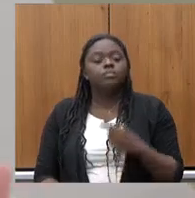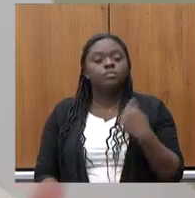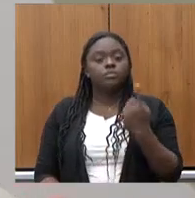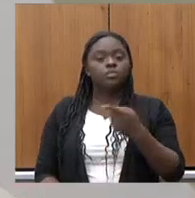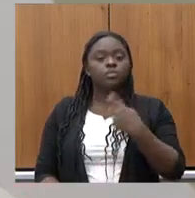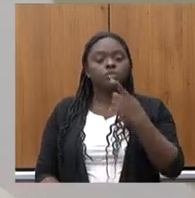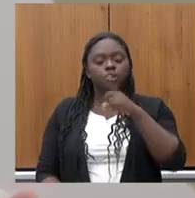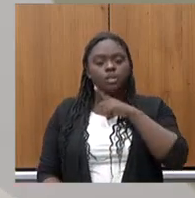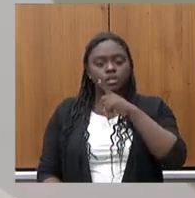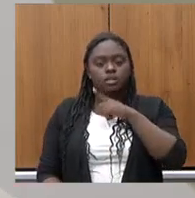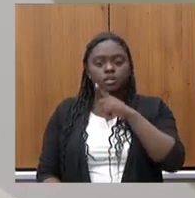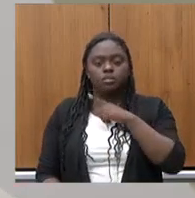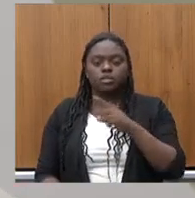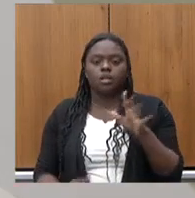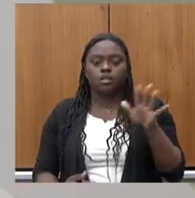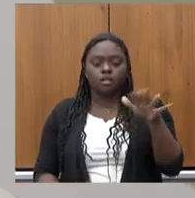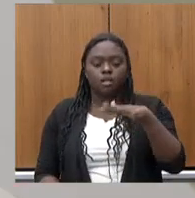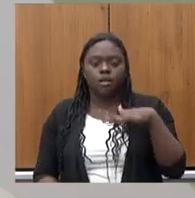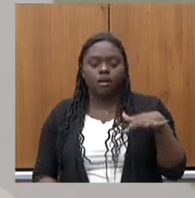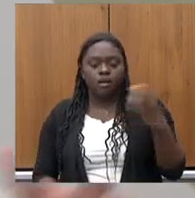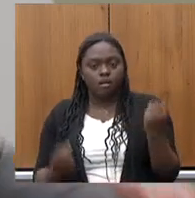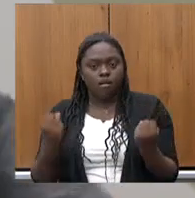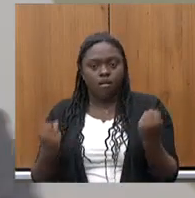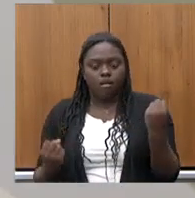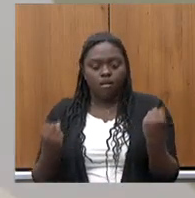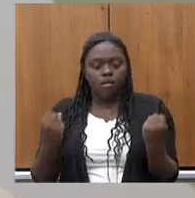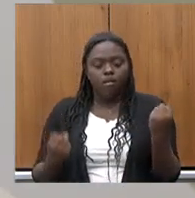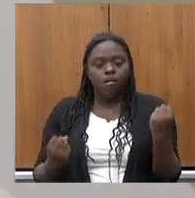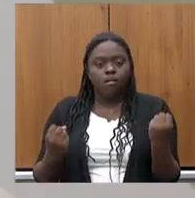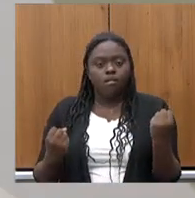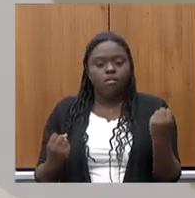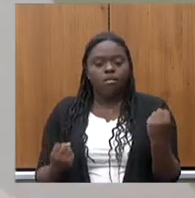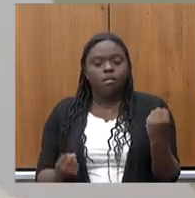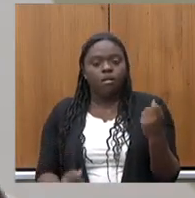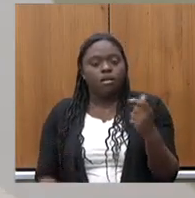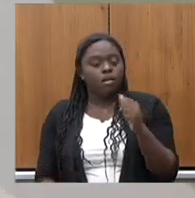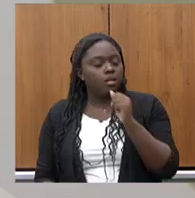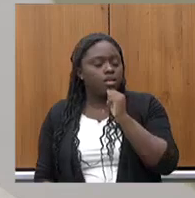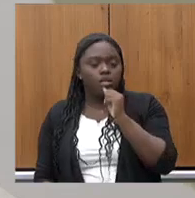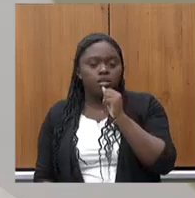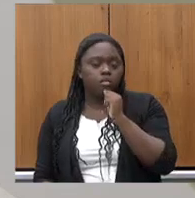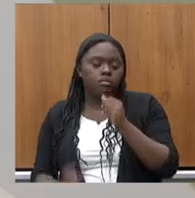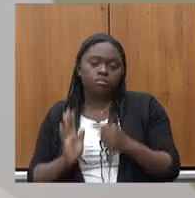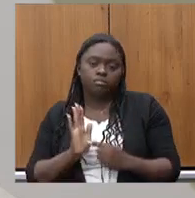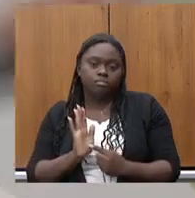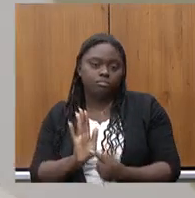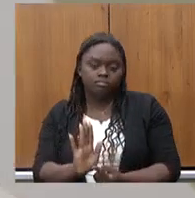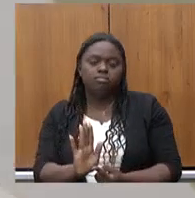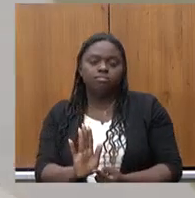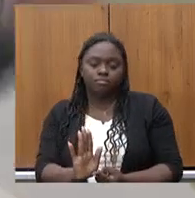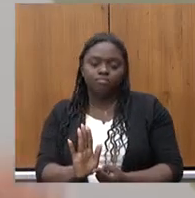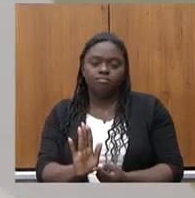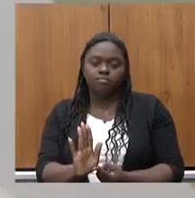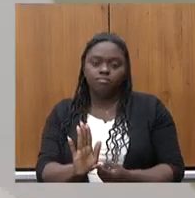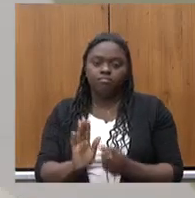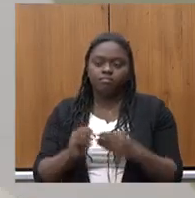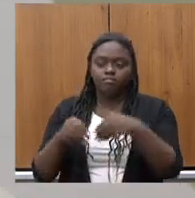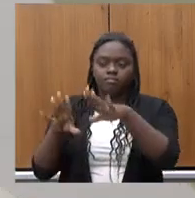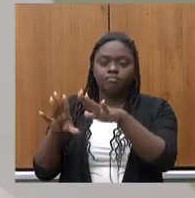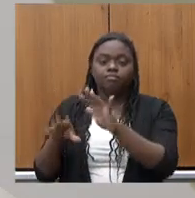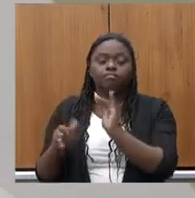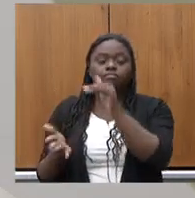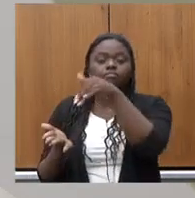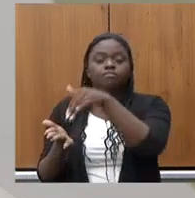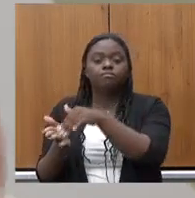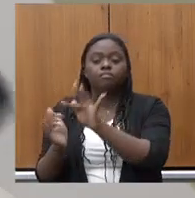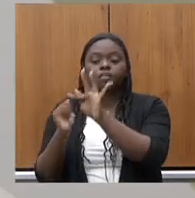temos patentes automobilísticas que ainda não foram postas debaixo do braço para levar até a Fiat por exemplo